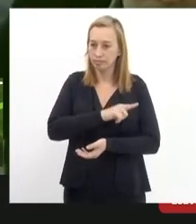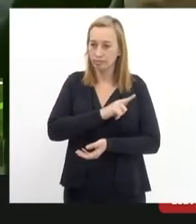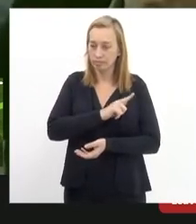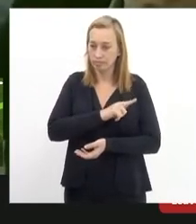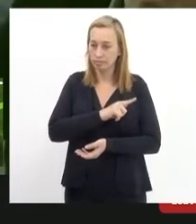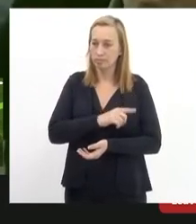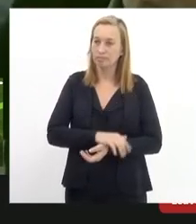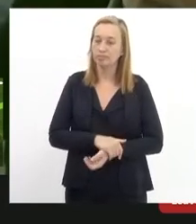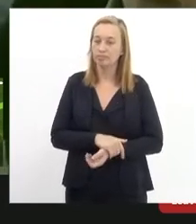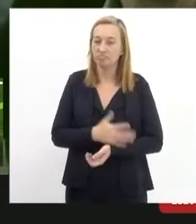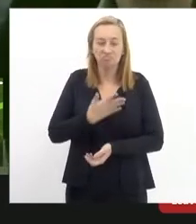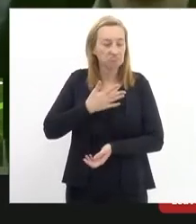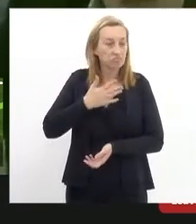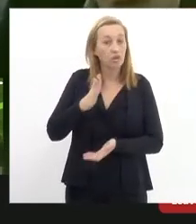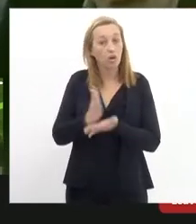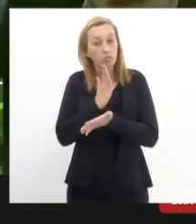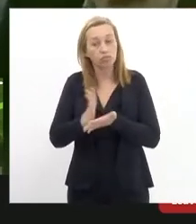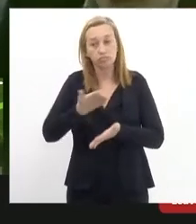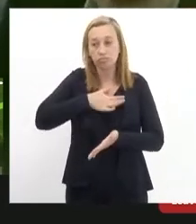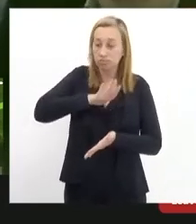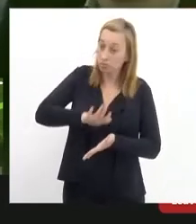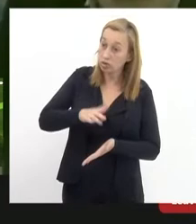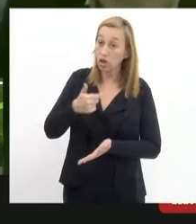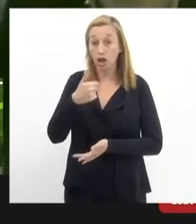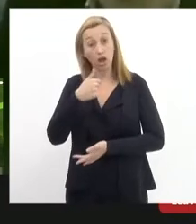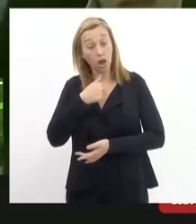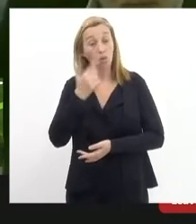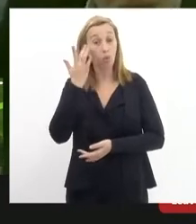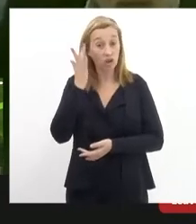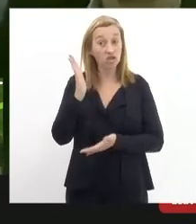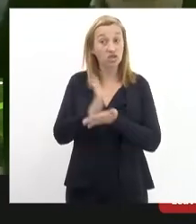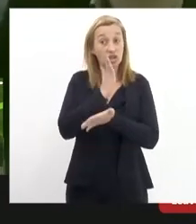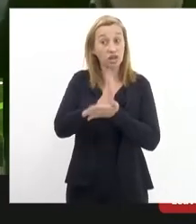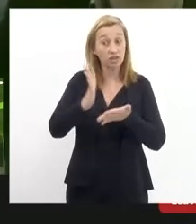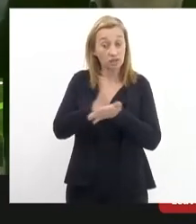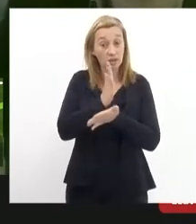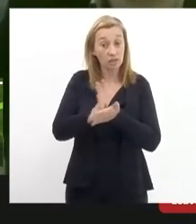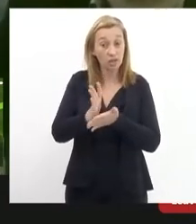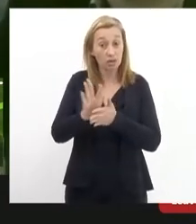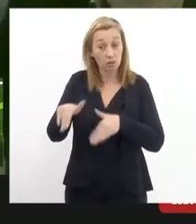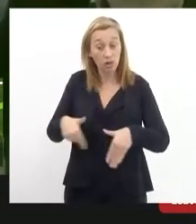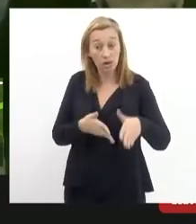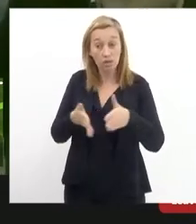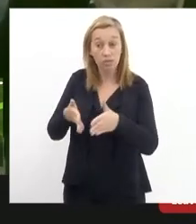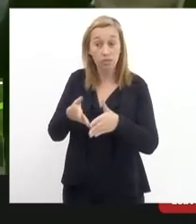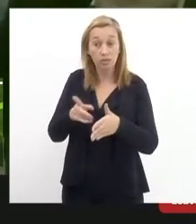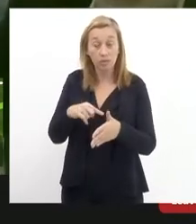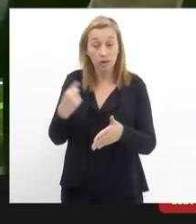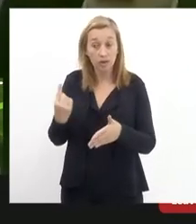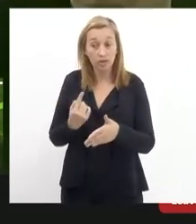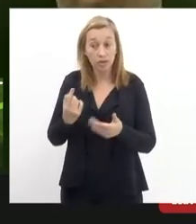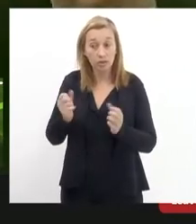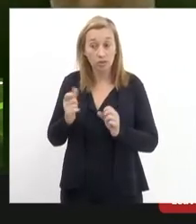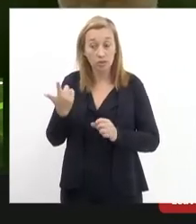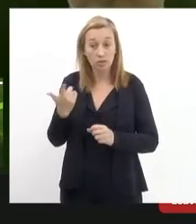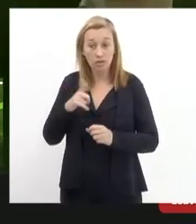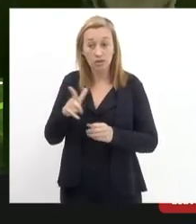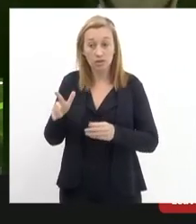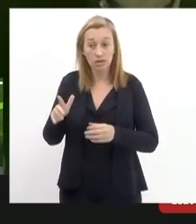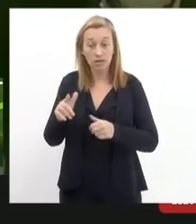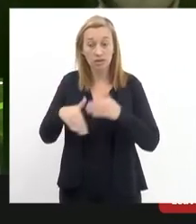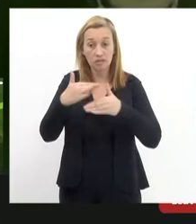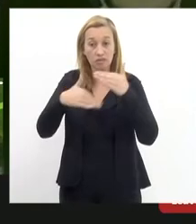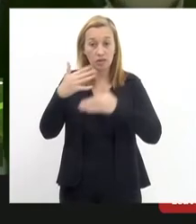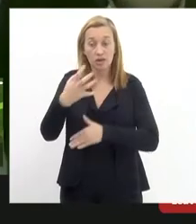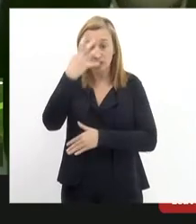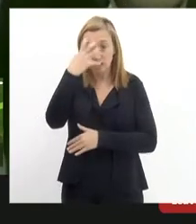particularmente não gostam eu pelo menos acho que às vezes é um meio importante que até facilite dar serenidade